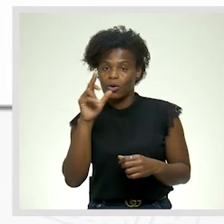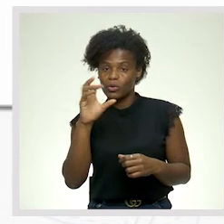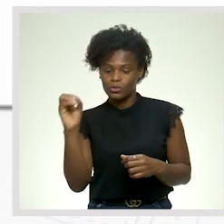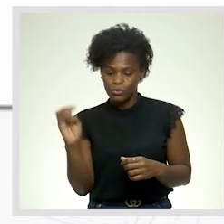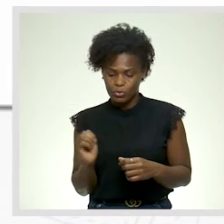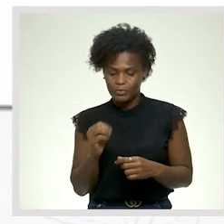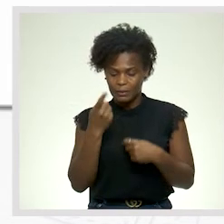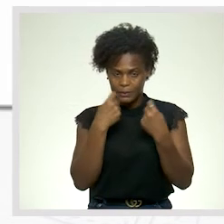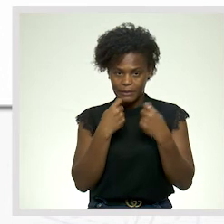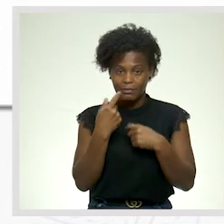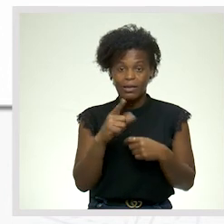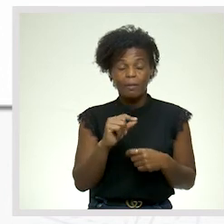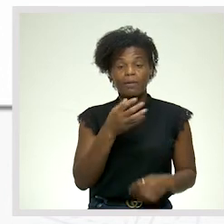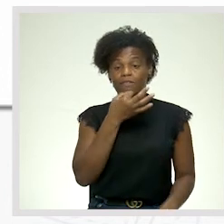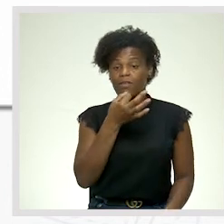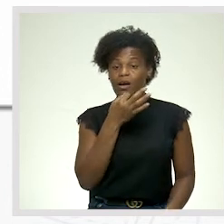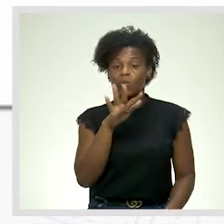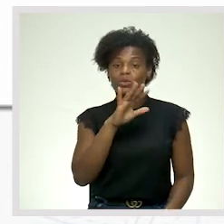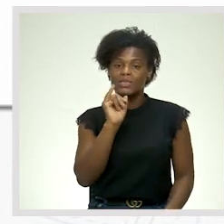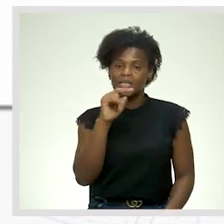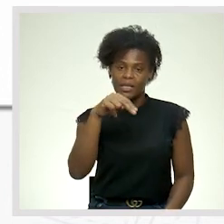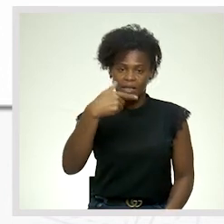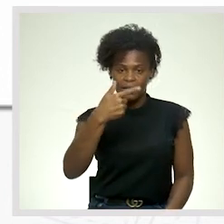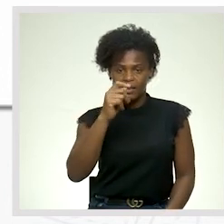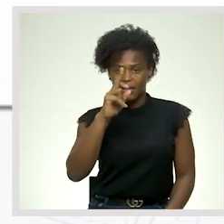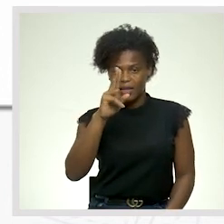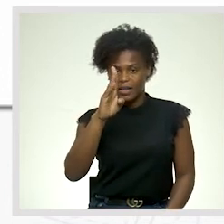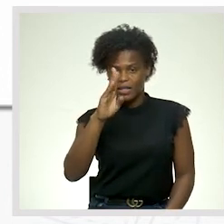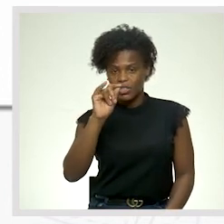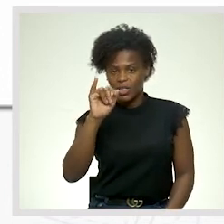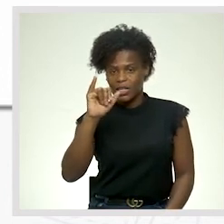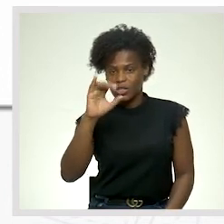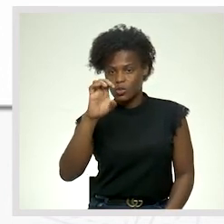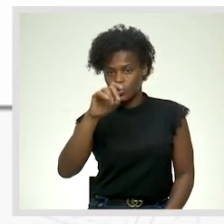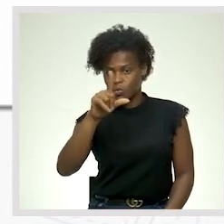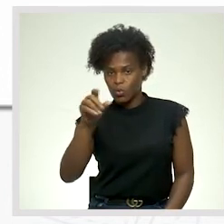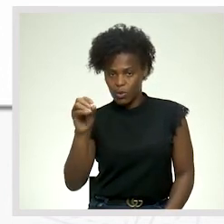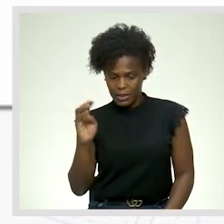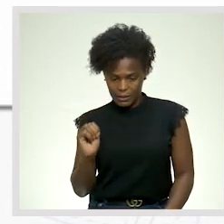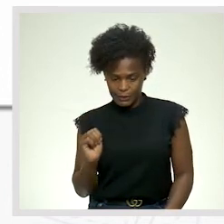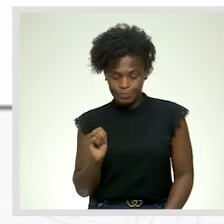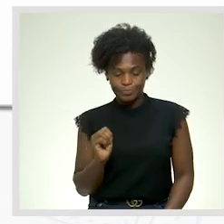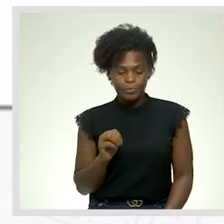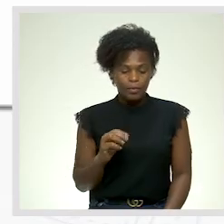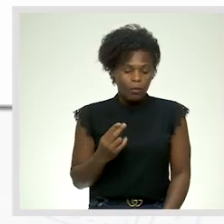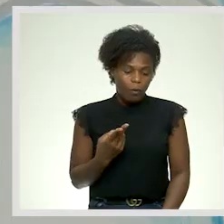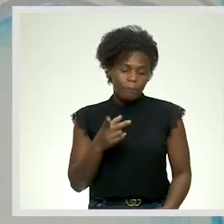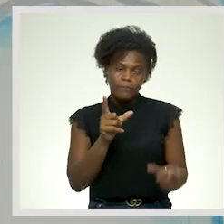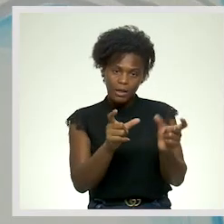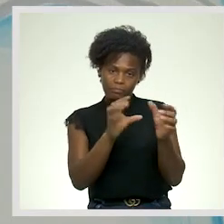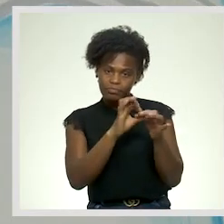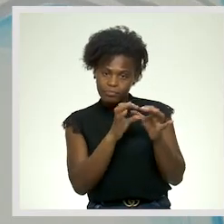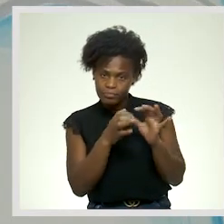sobre O uso de interjeição Ou locuções Interjectivas Temos então a presença De